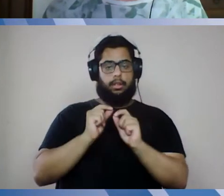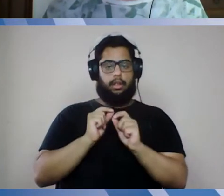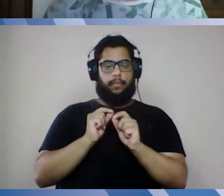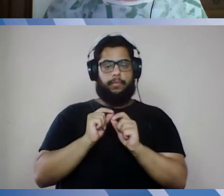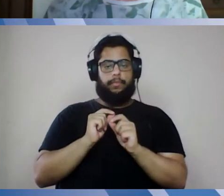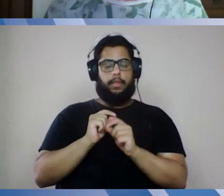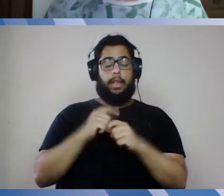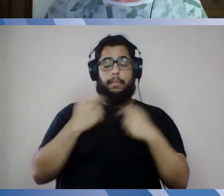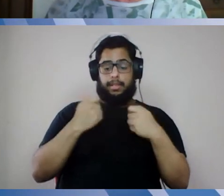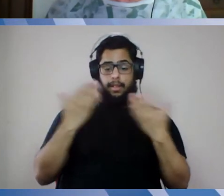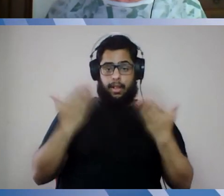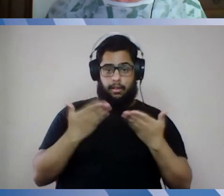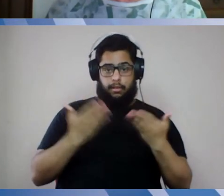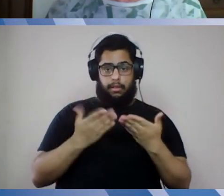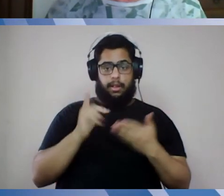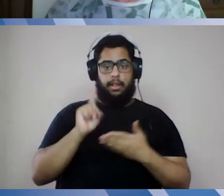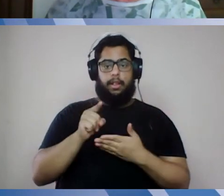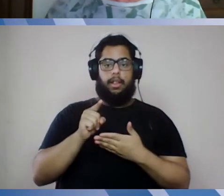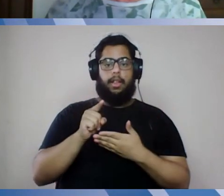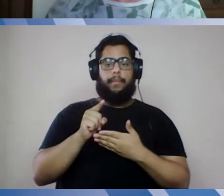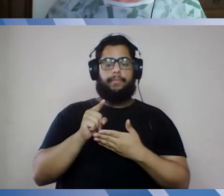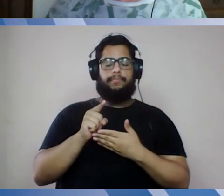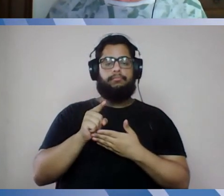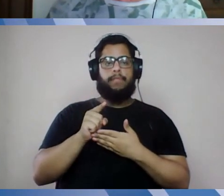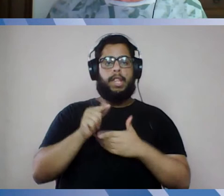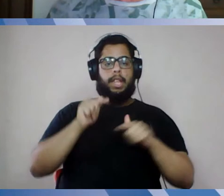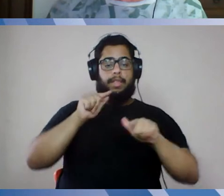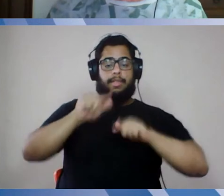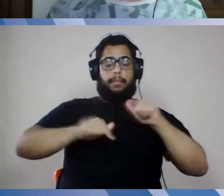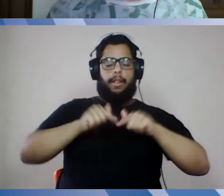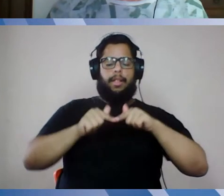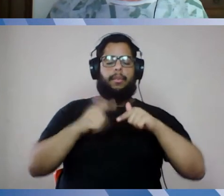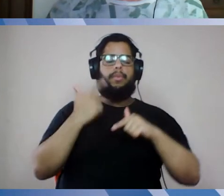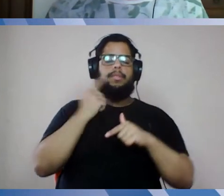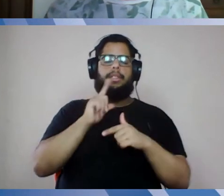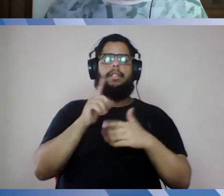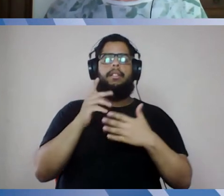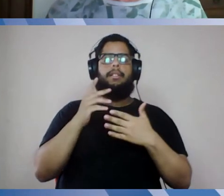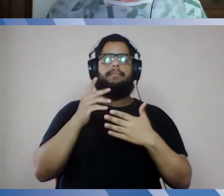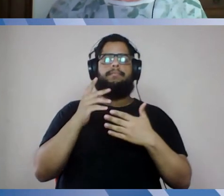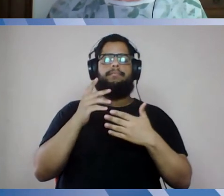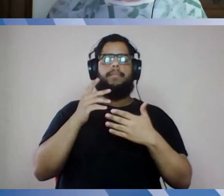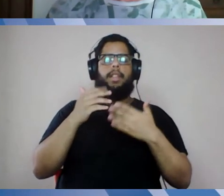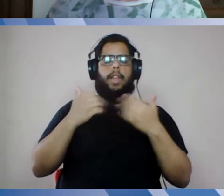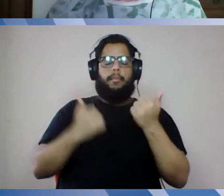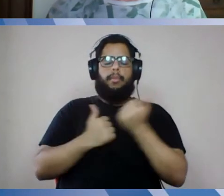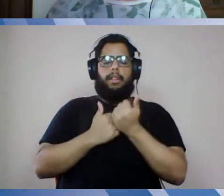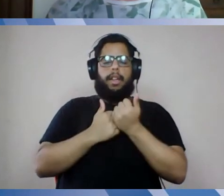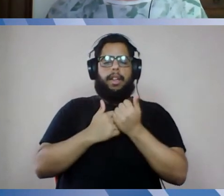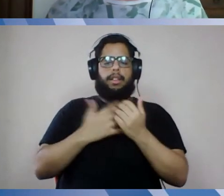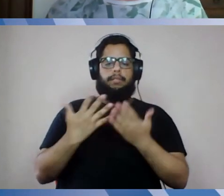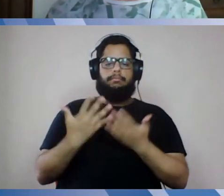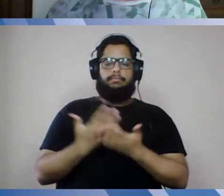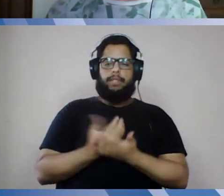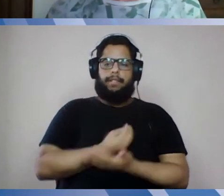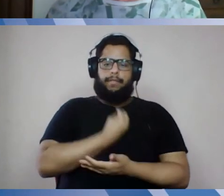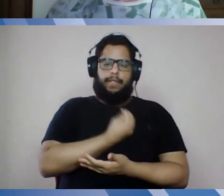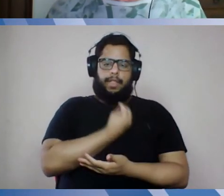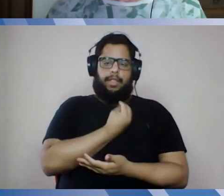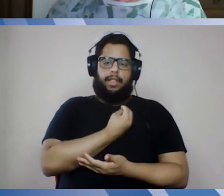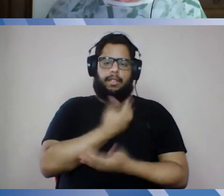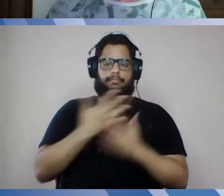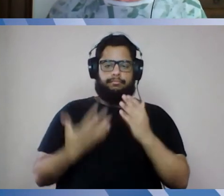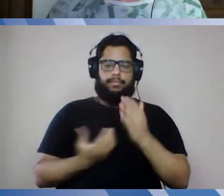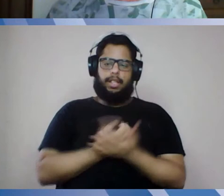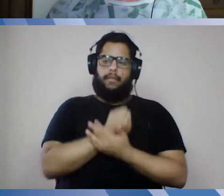precisa agora é trabalhar para salvar vidas, é trabalhar para construir, para que a